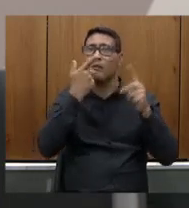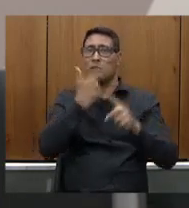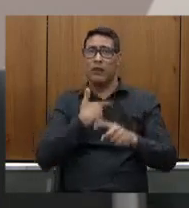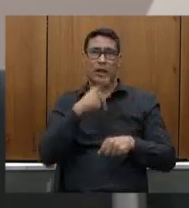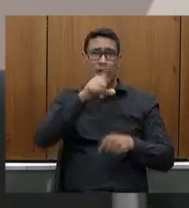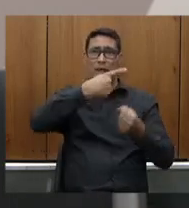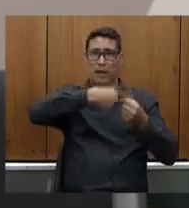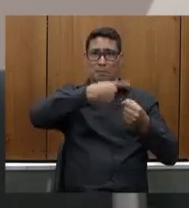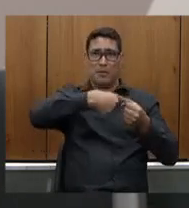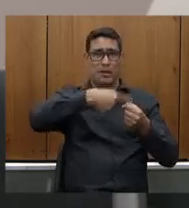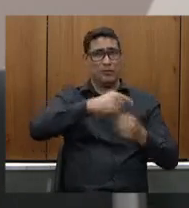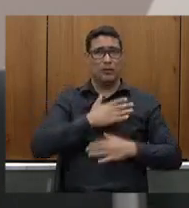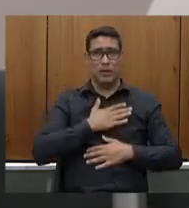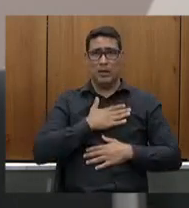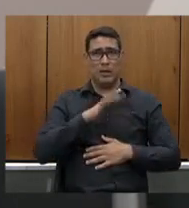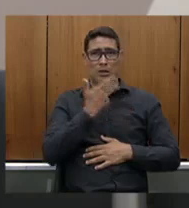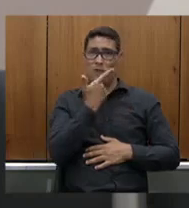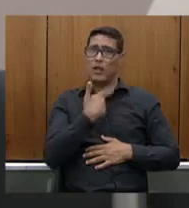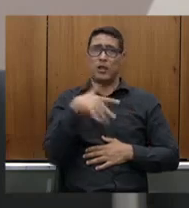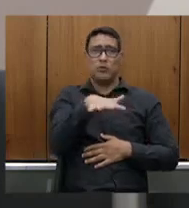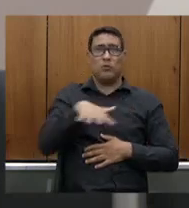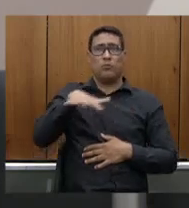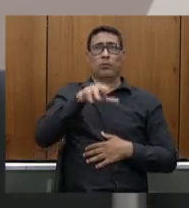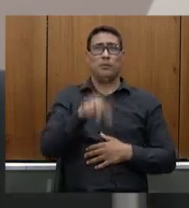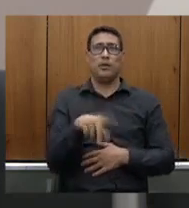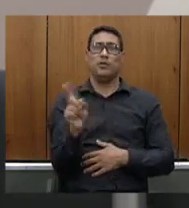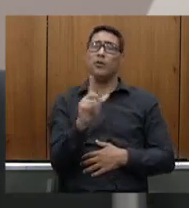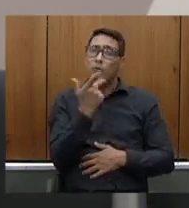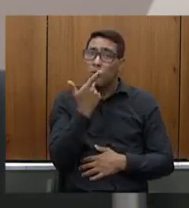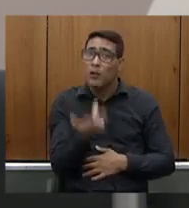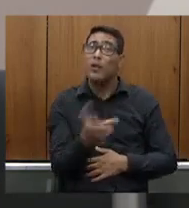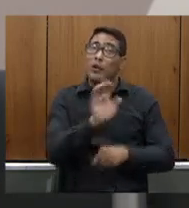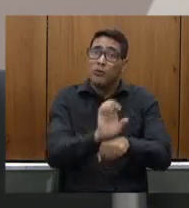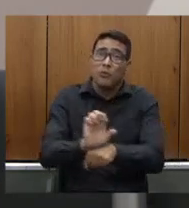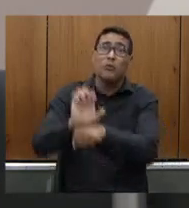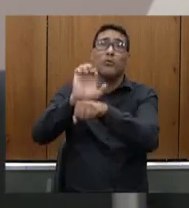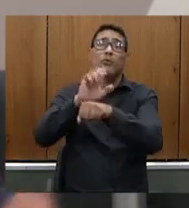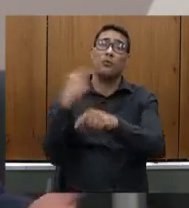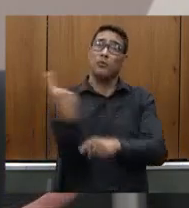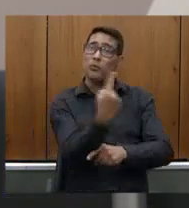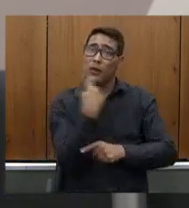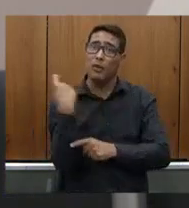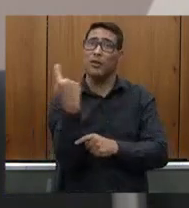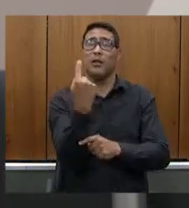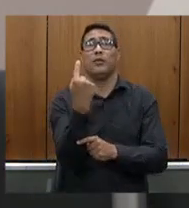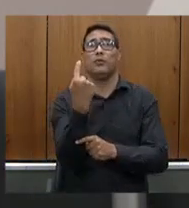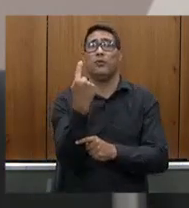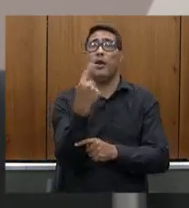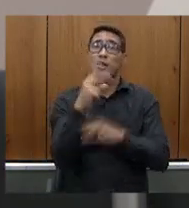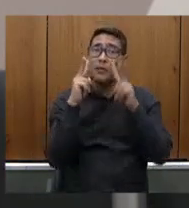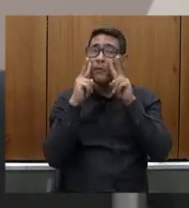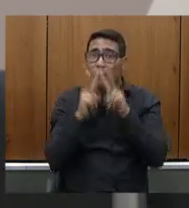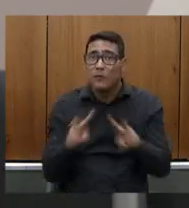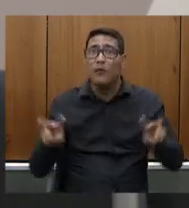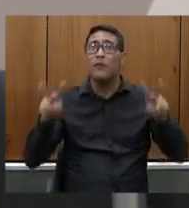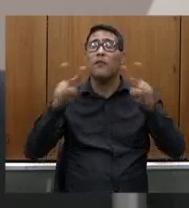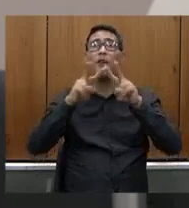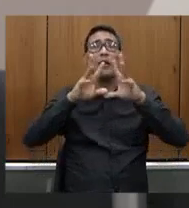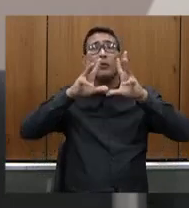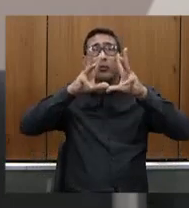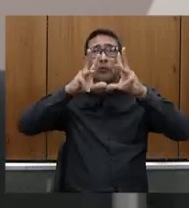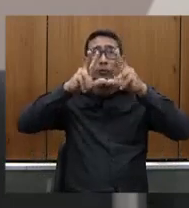não estou falando da minha região eu estou falando do estado o sentimento é de poder enxergar o estado como num todo